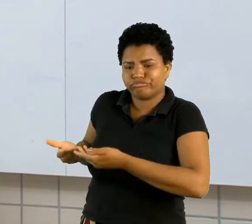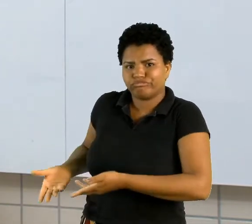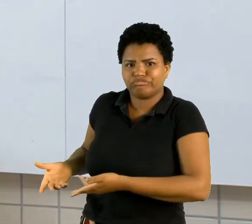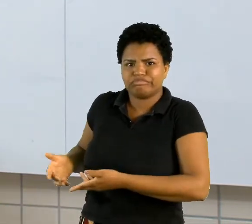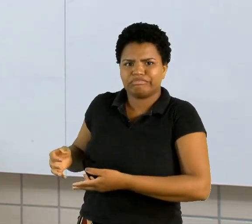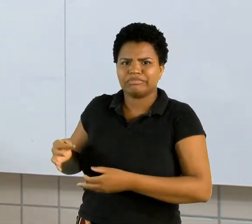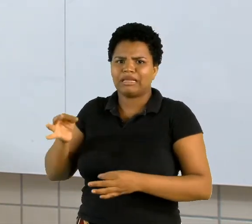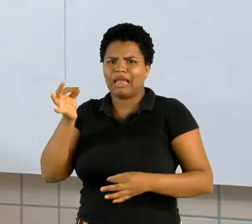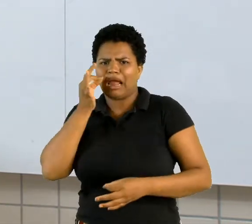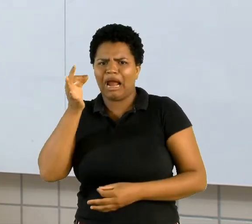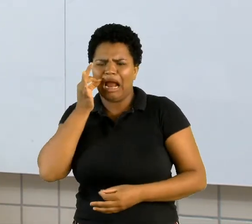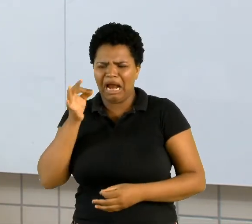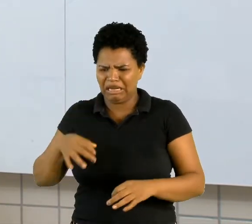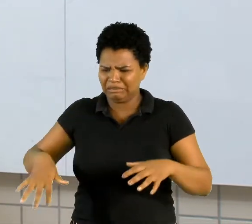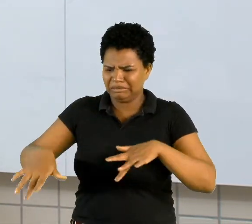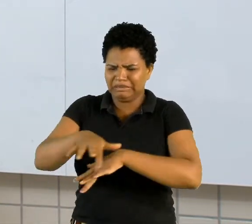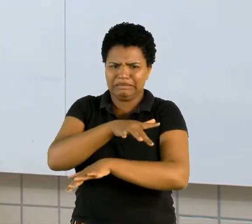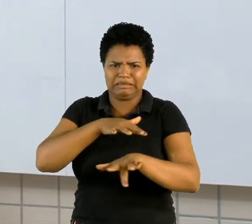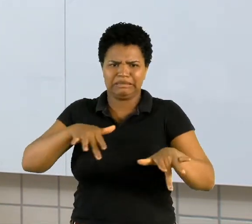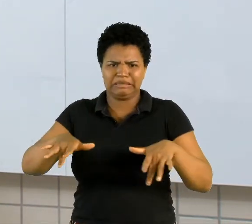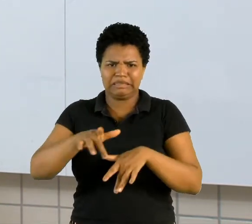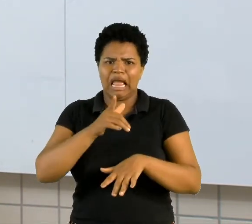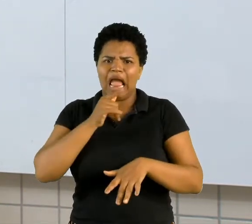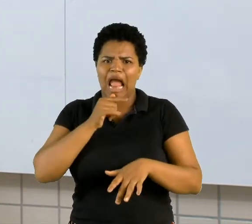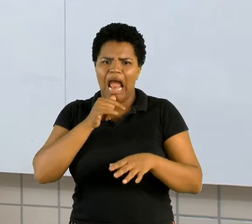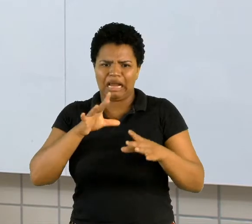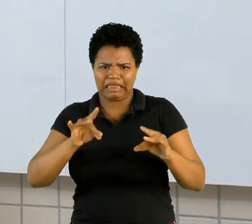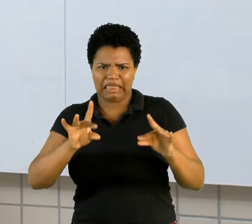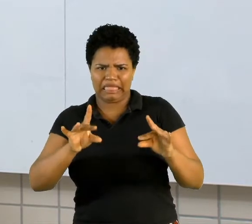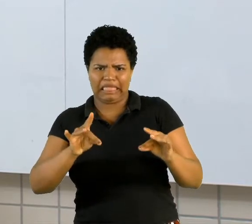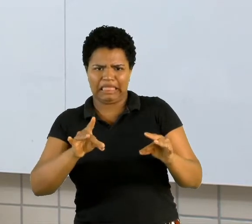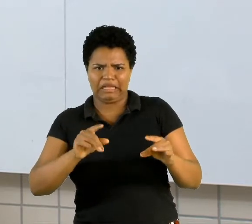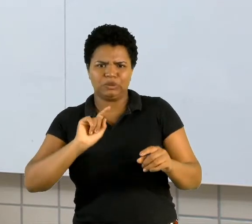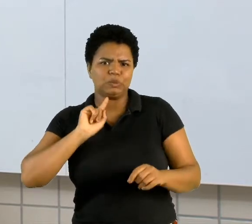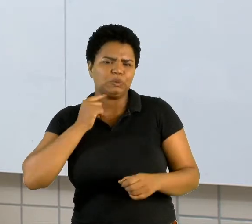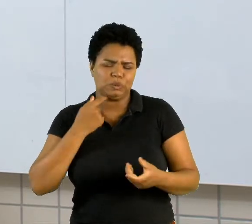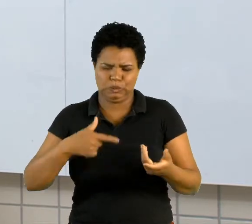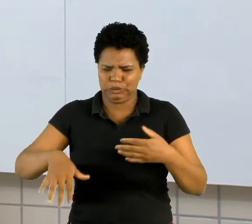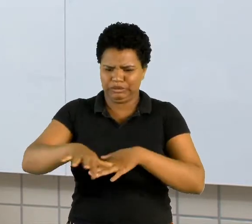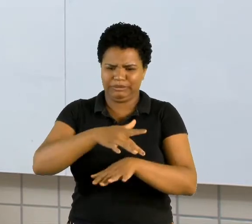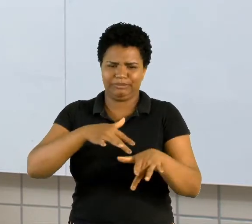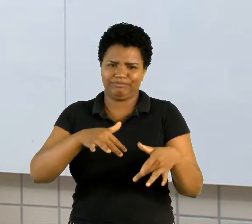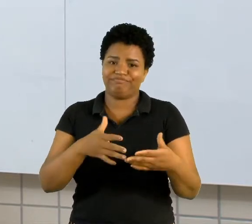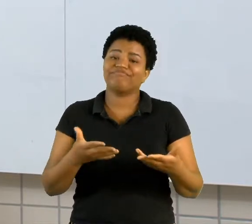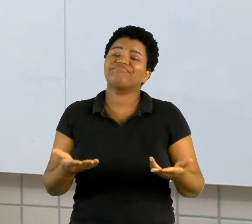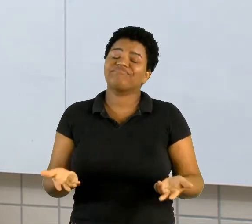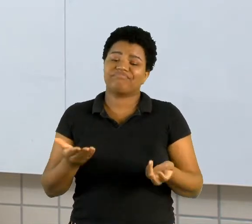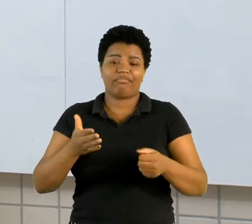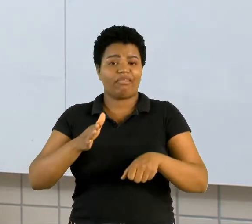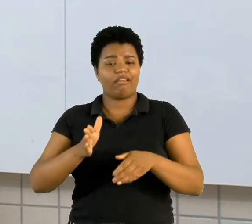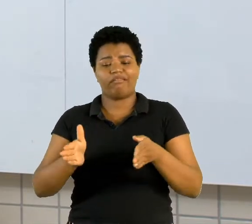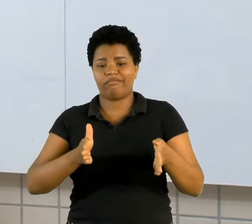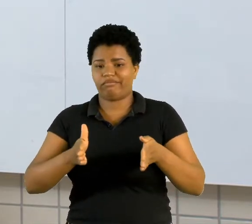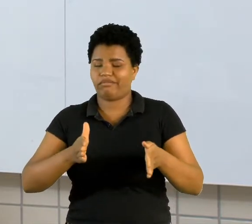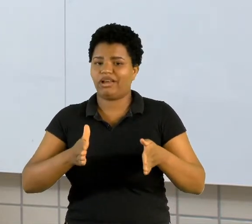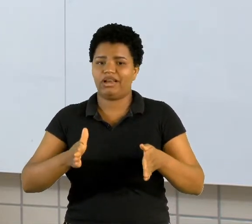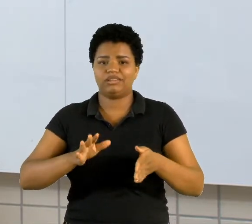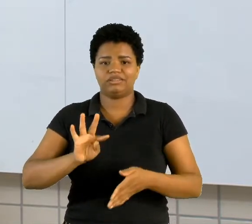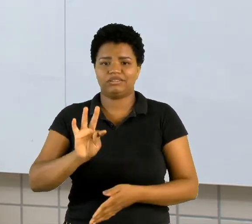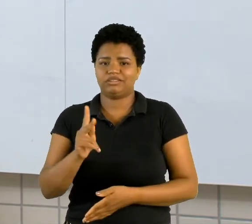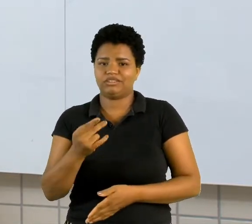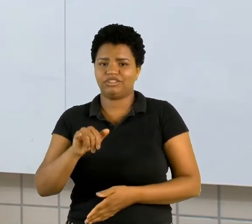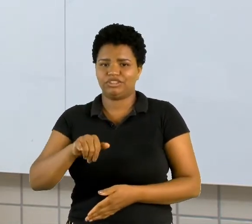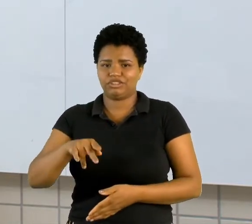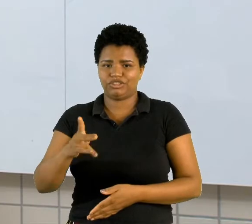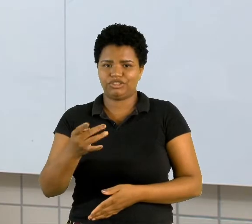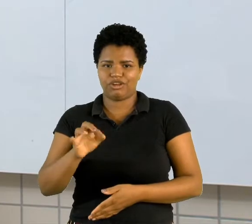por todo lado, lama, uma situação terrível. É, essa fase das trincheiras, ela tem muitos relatos que nós